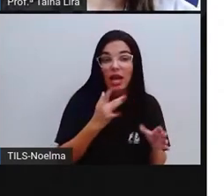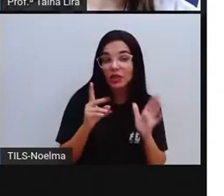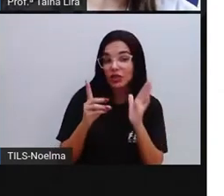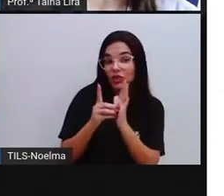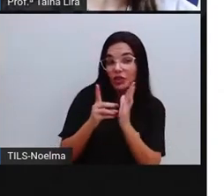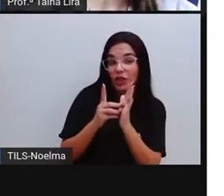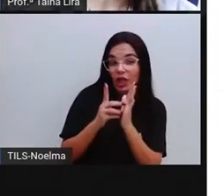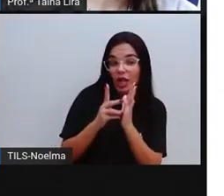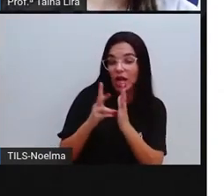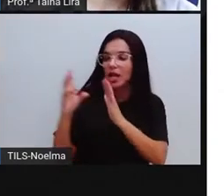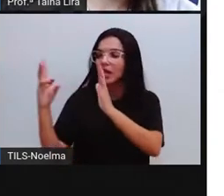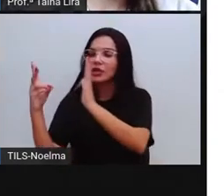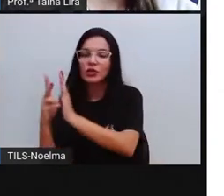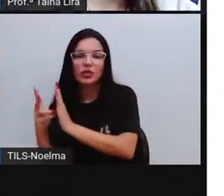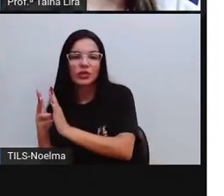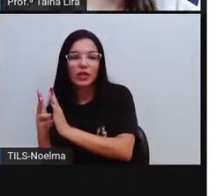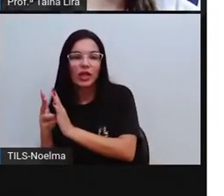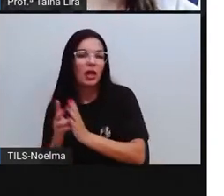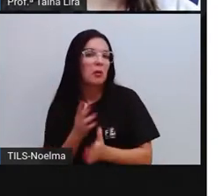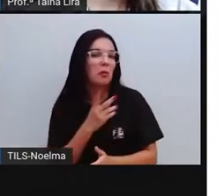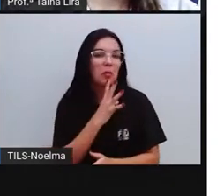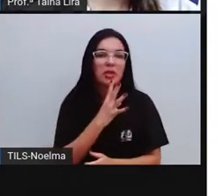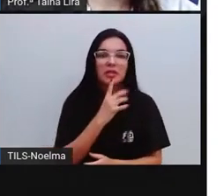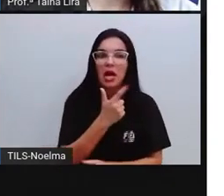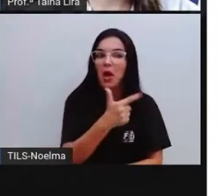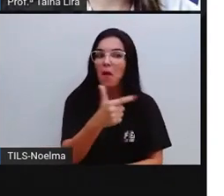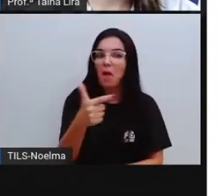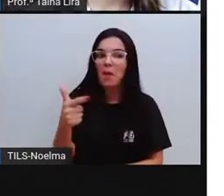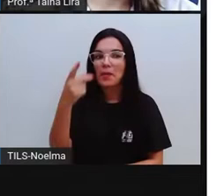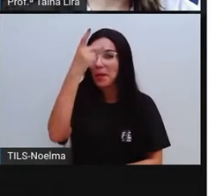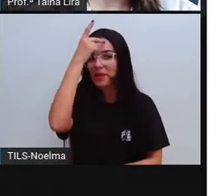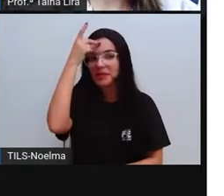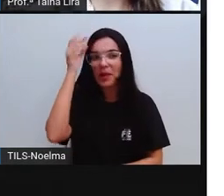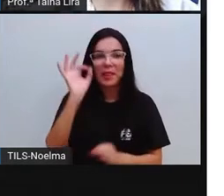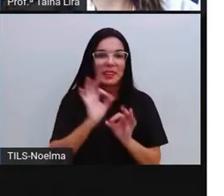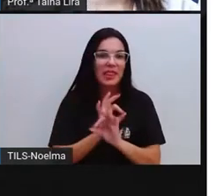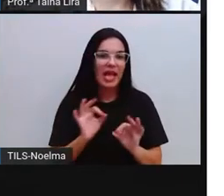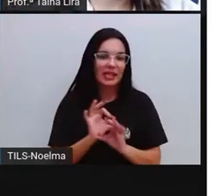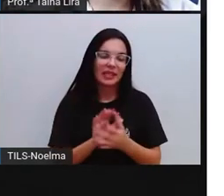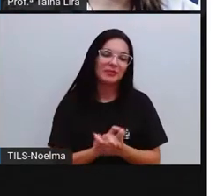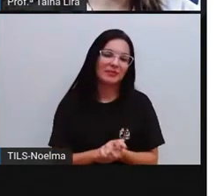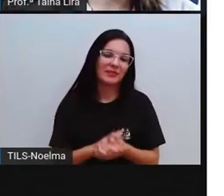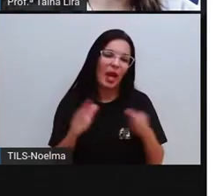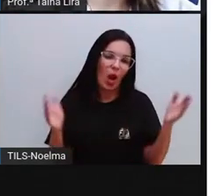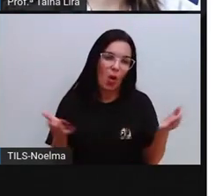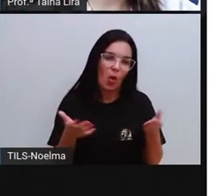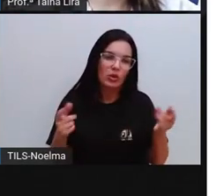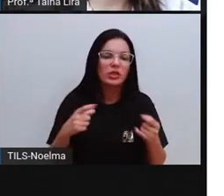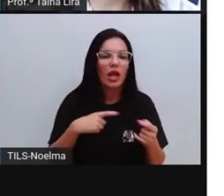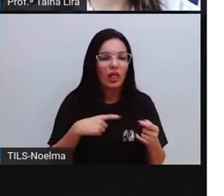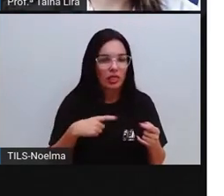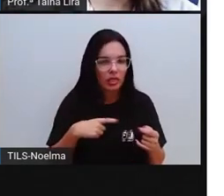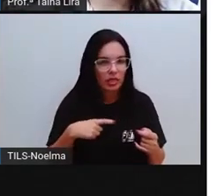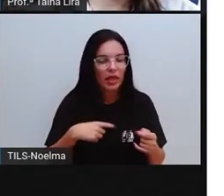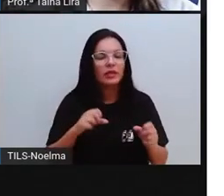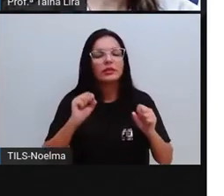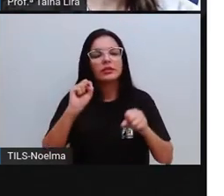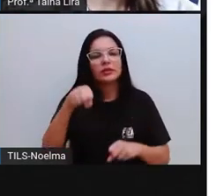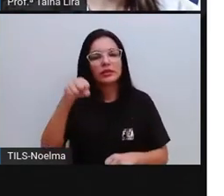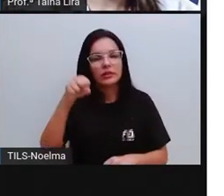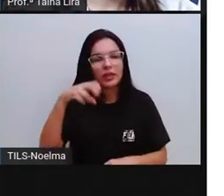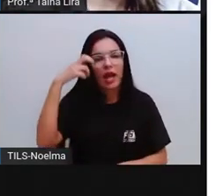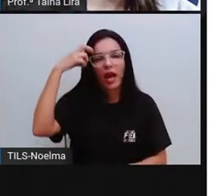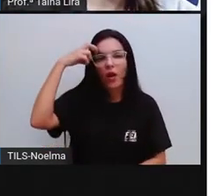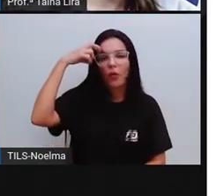certo? E hoje a gente já vê que os indígenas, eles têm, claro, a cultura que nós vamos ver